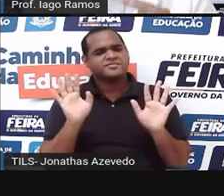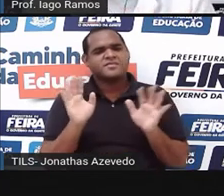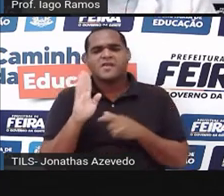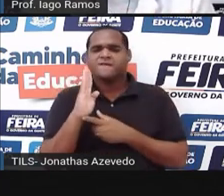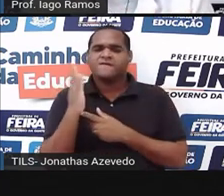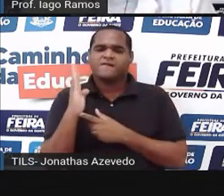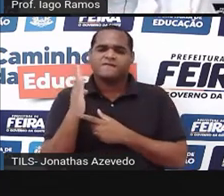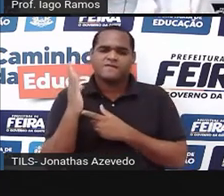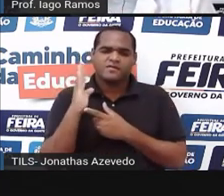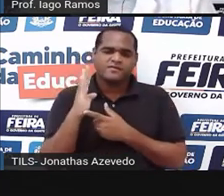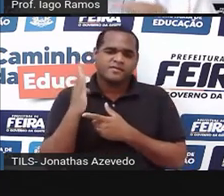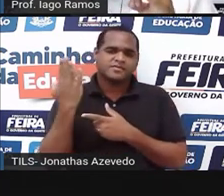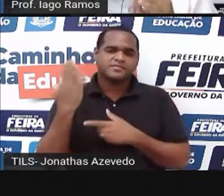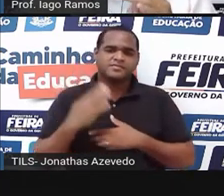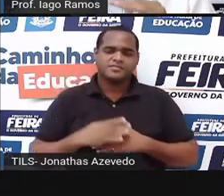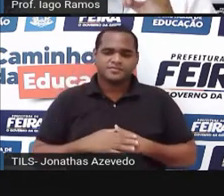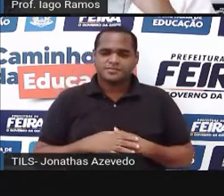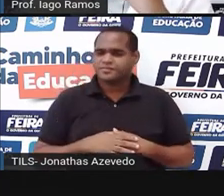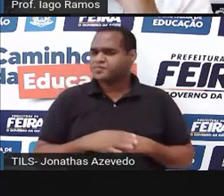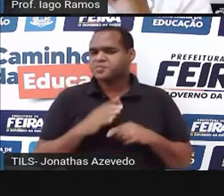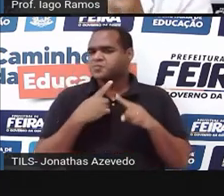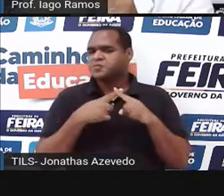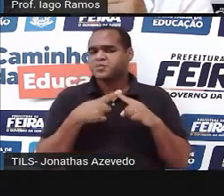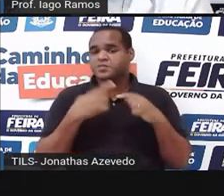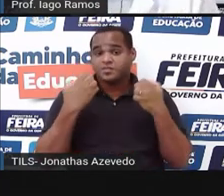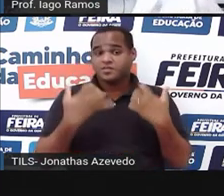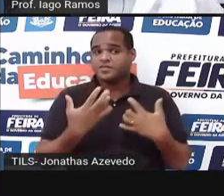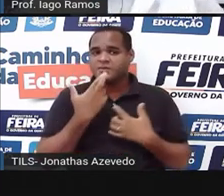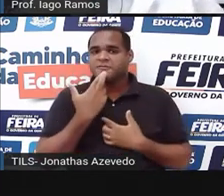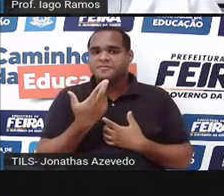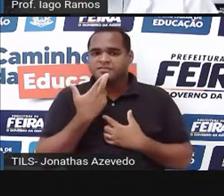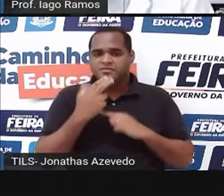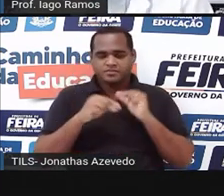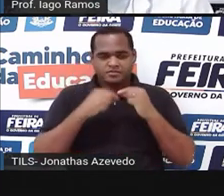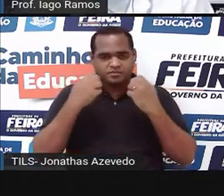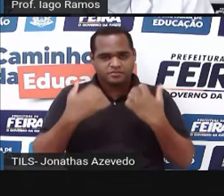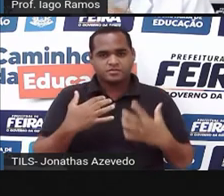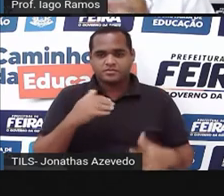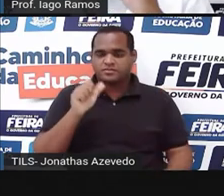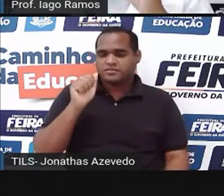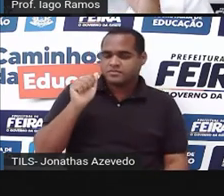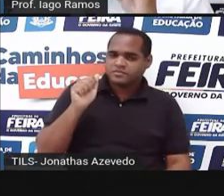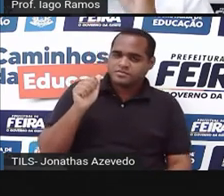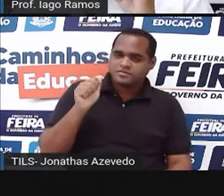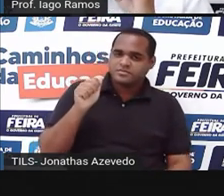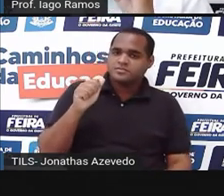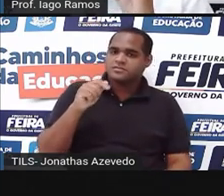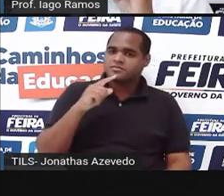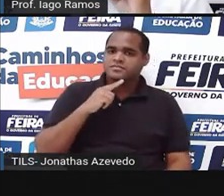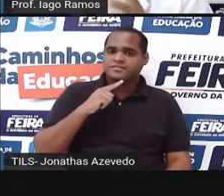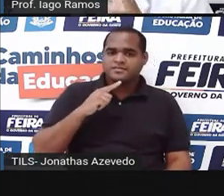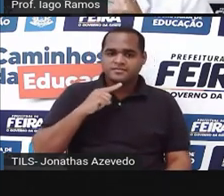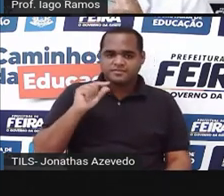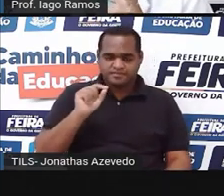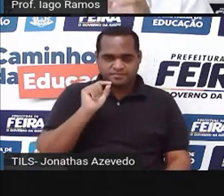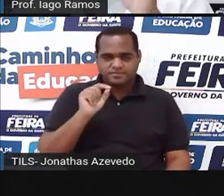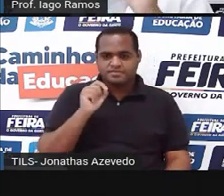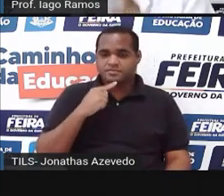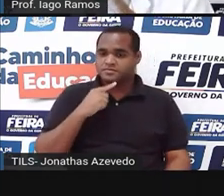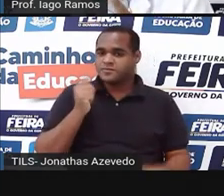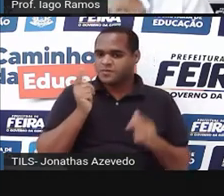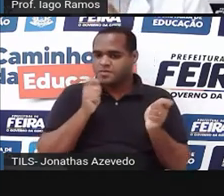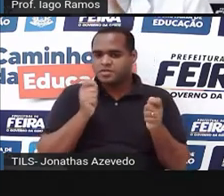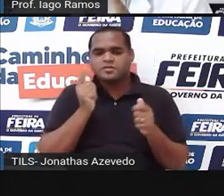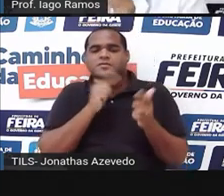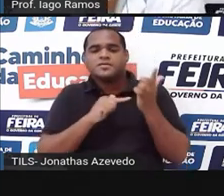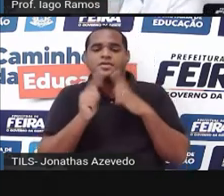é falso, né? Por quê? A resposta para aquela letra A é não. Eu não tenho como garantir que se